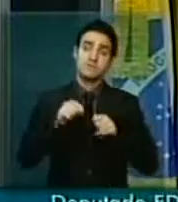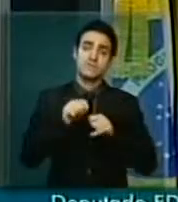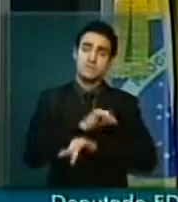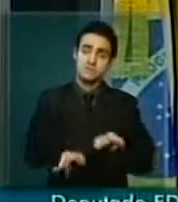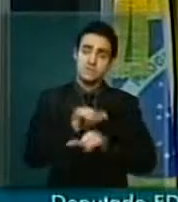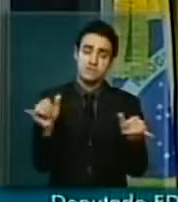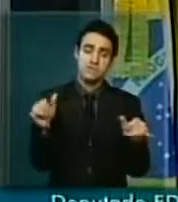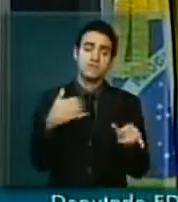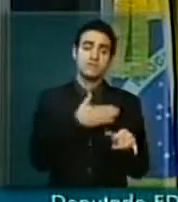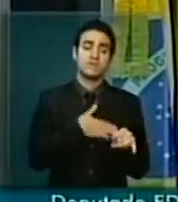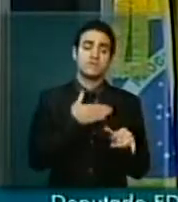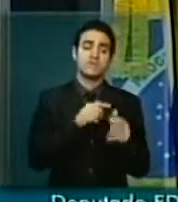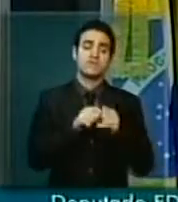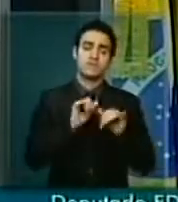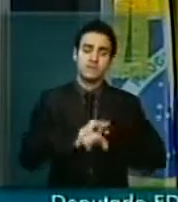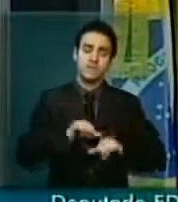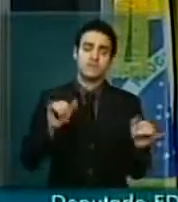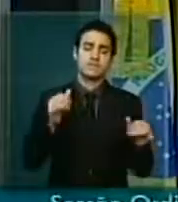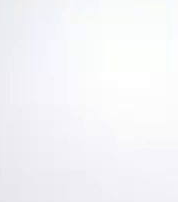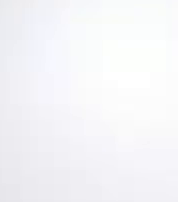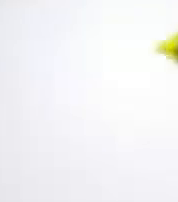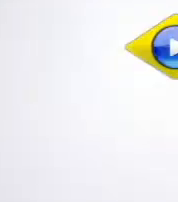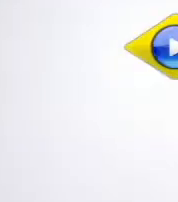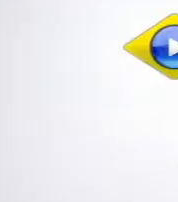gostaria de dar sempre a divulgação. Muito obrigado.